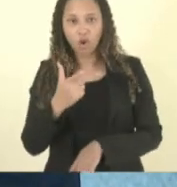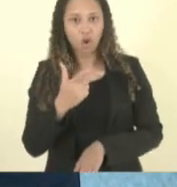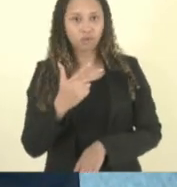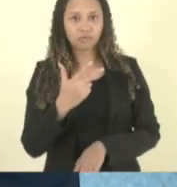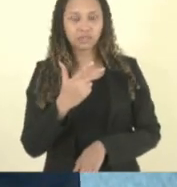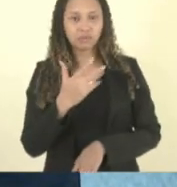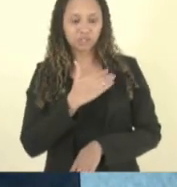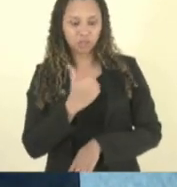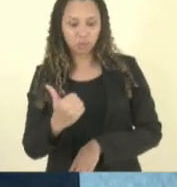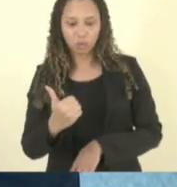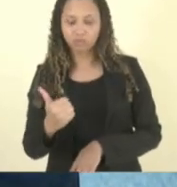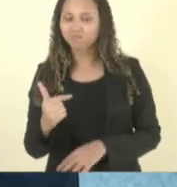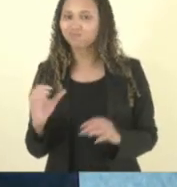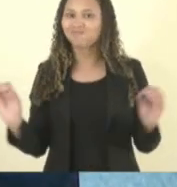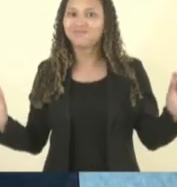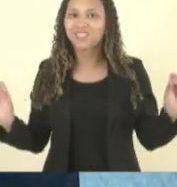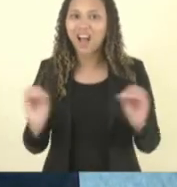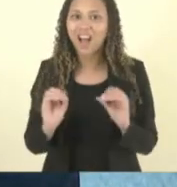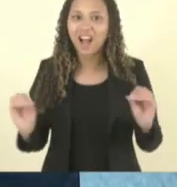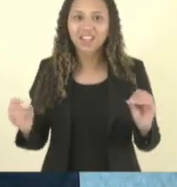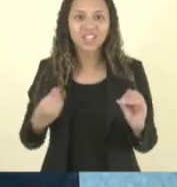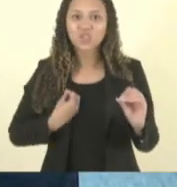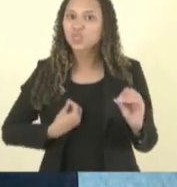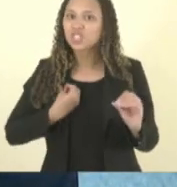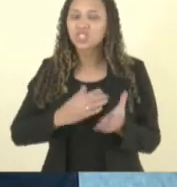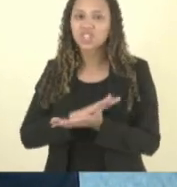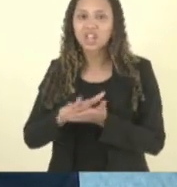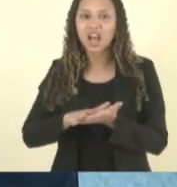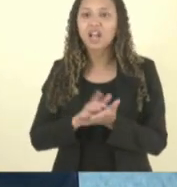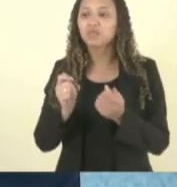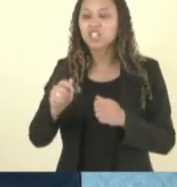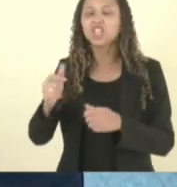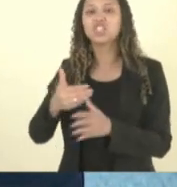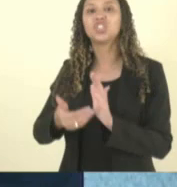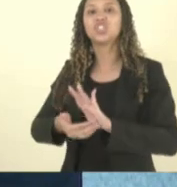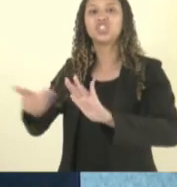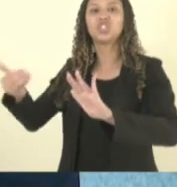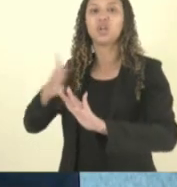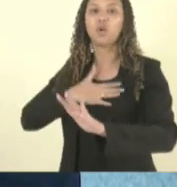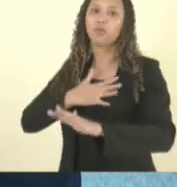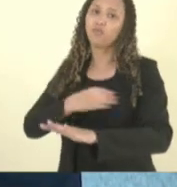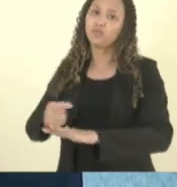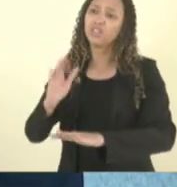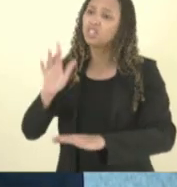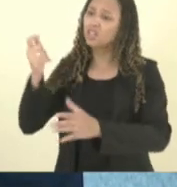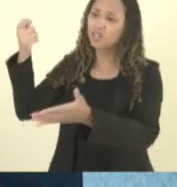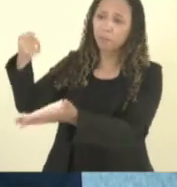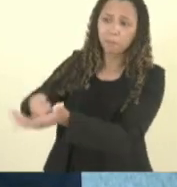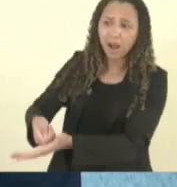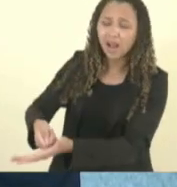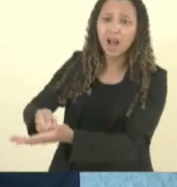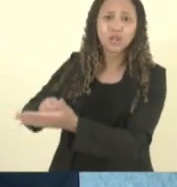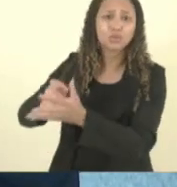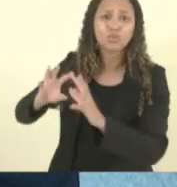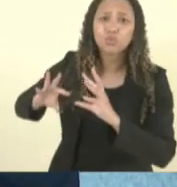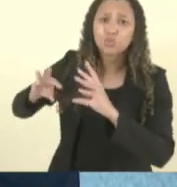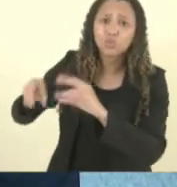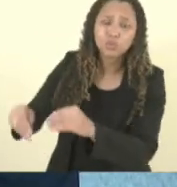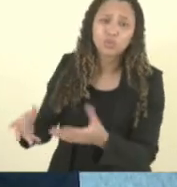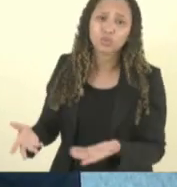eu tive que tirar meu filho tirei meu filho aí já tinha pago a mensalidade já tinha feito tudo